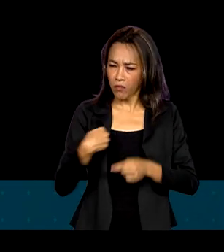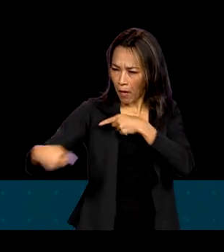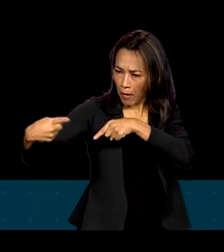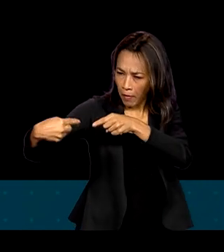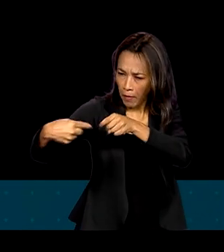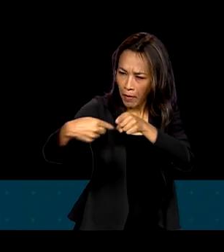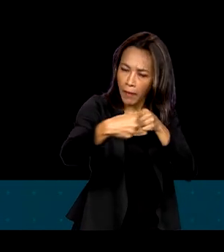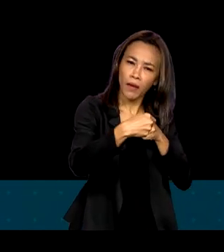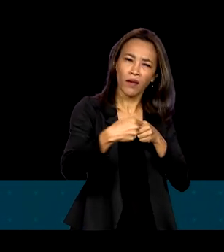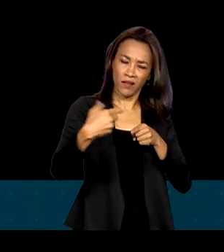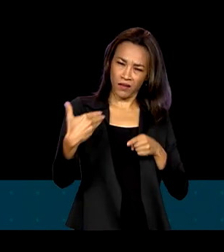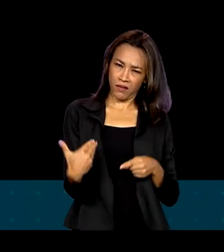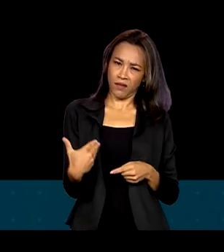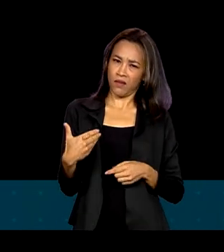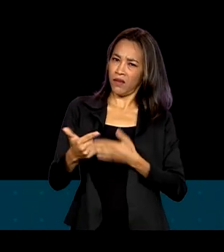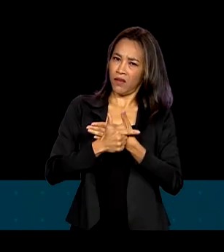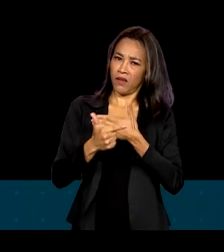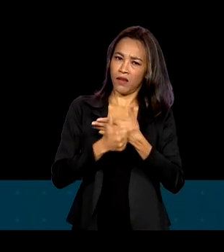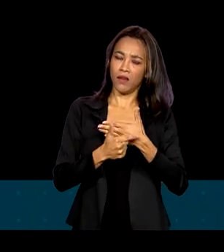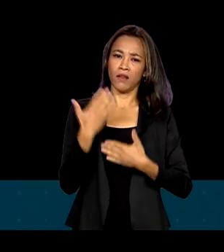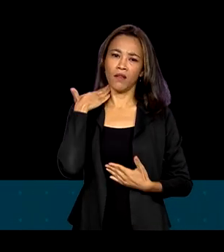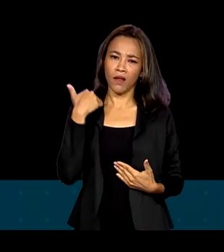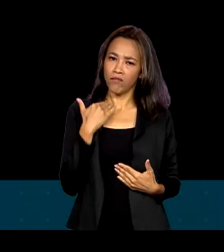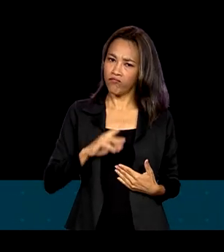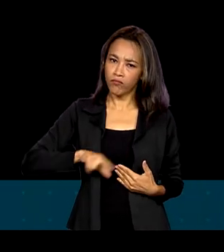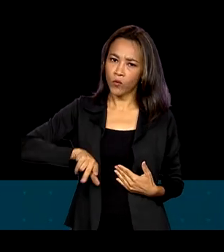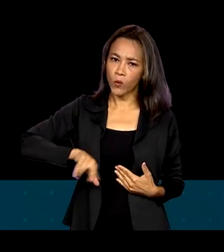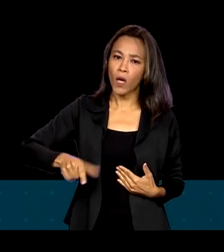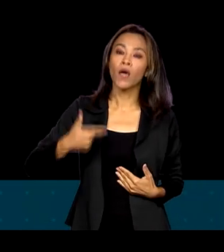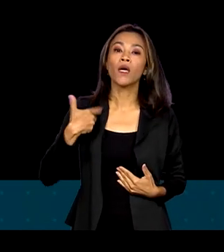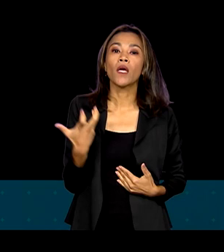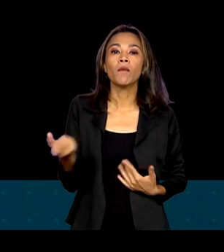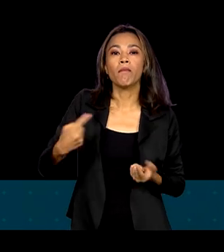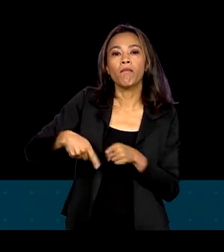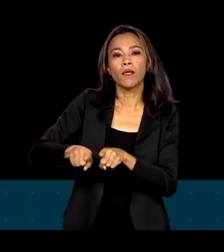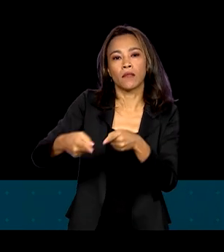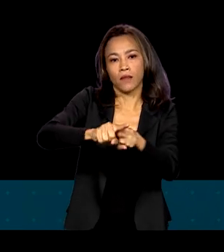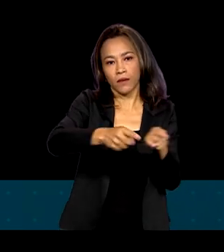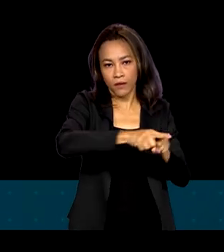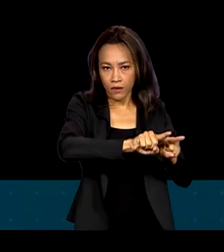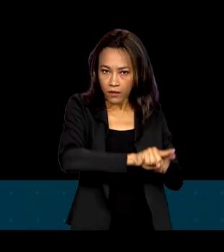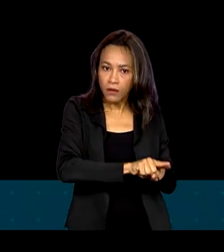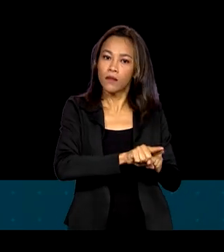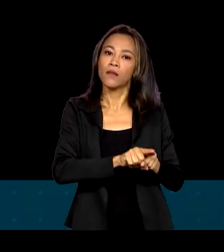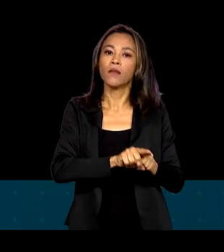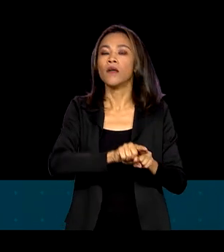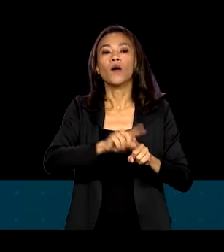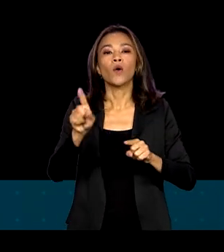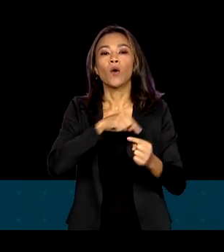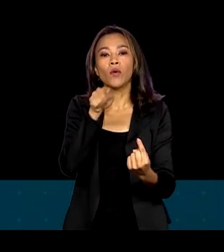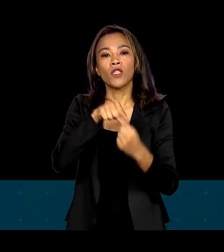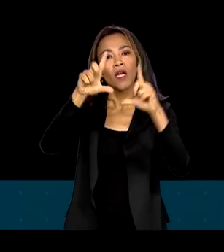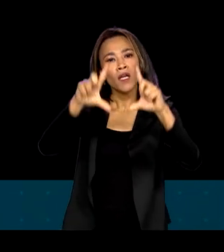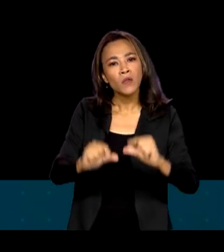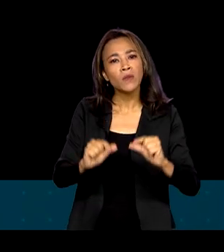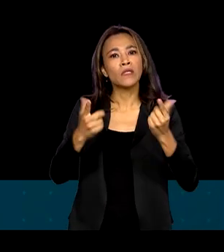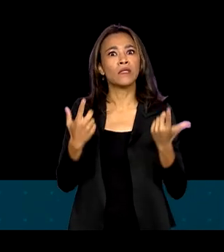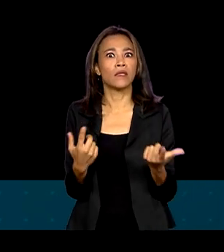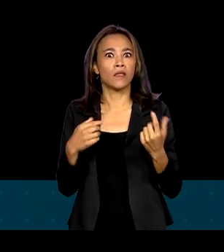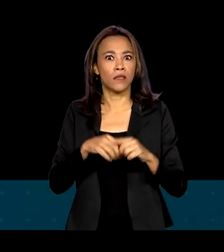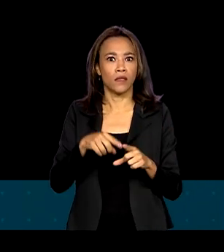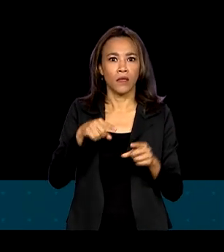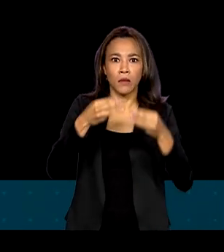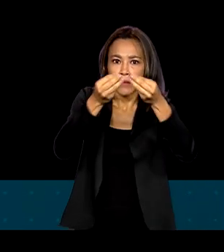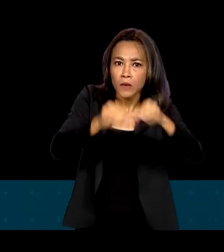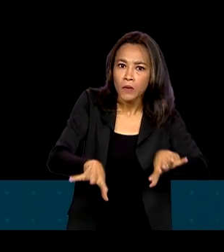Isso não é papel do BNDES. Precisamos de parceria e o BNDES pode contribuir para reduzir risco, abrir novos mercados,